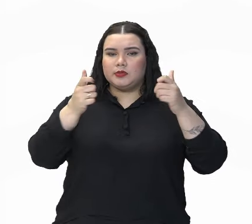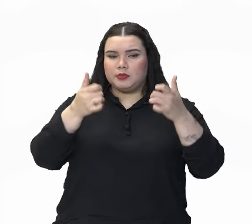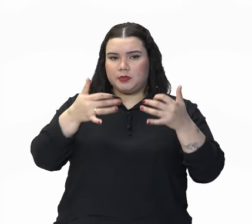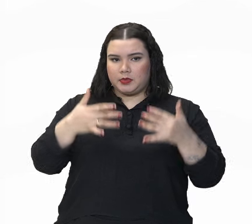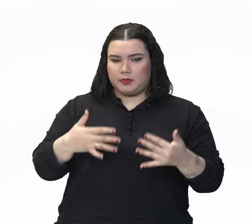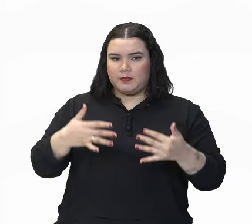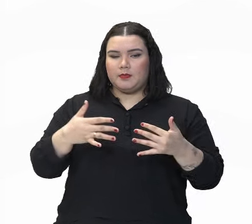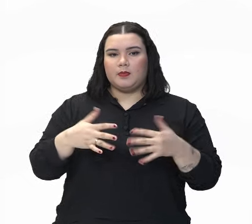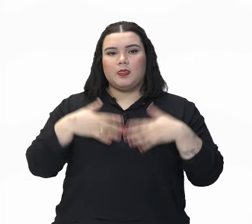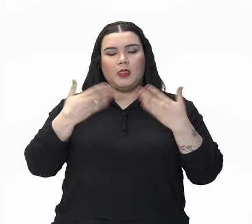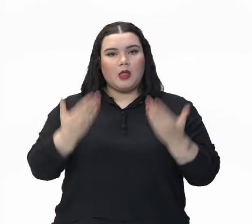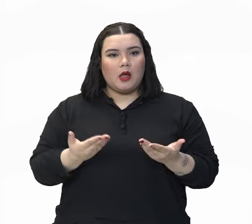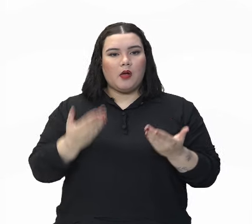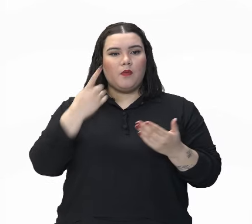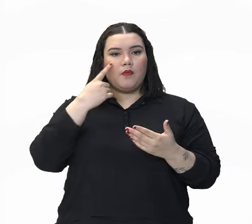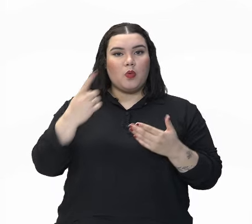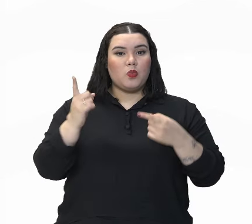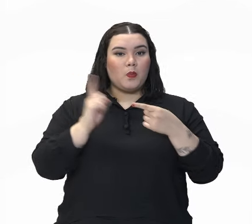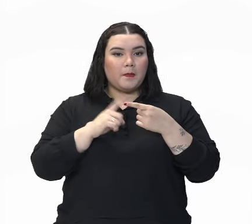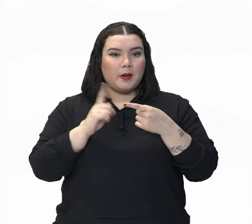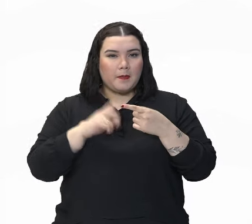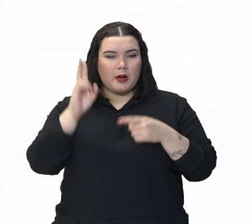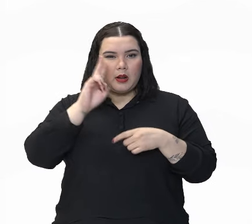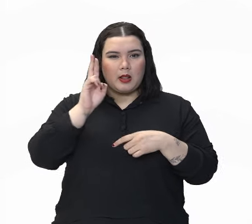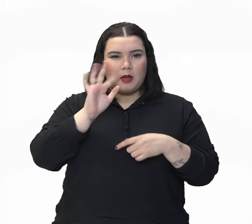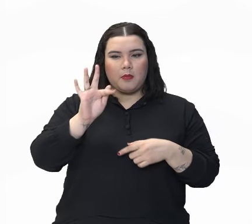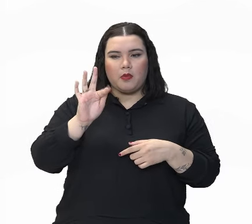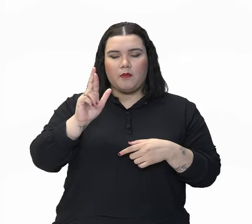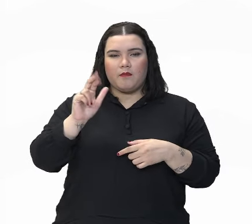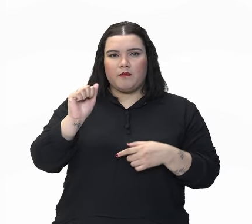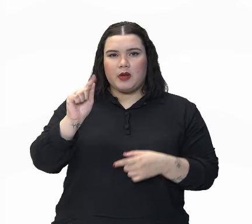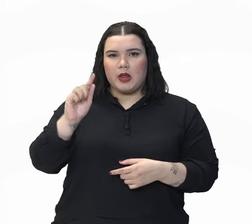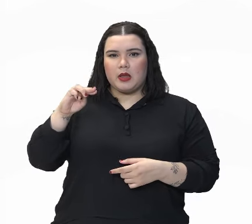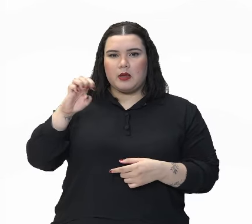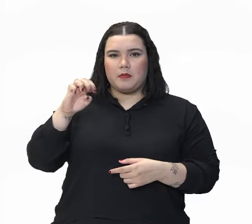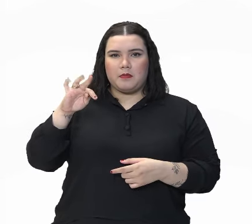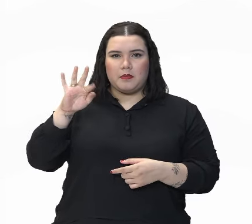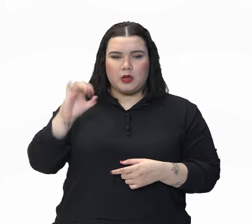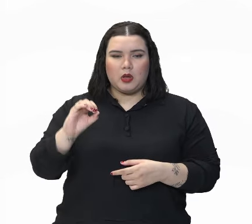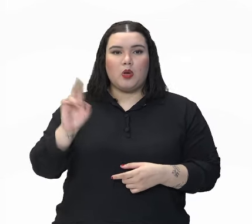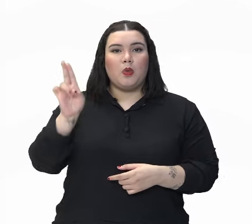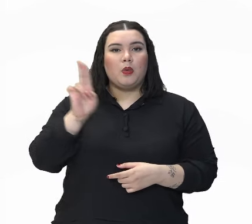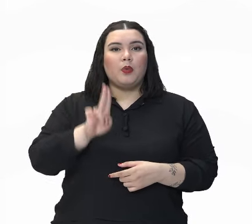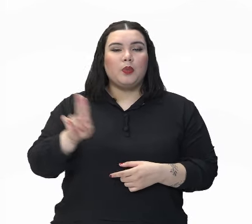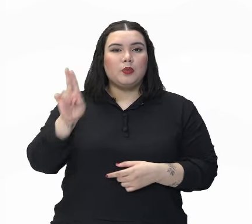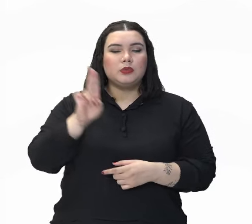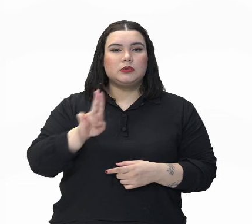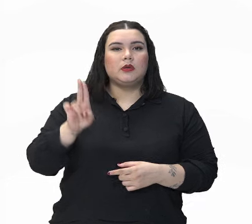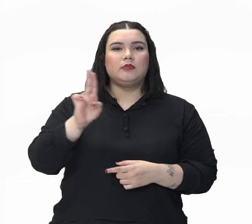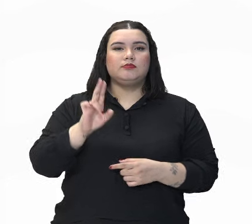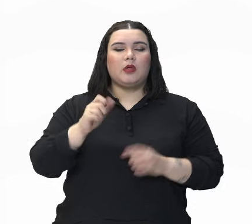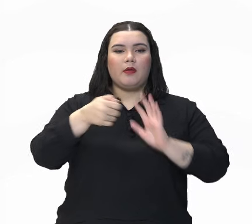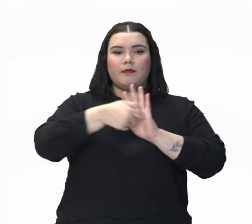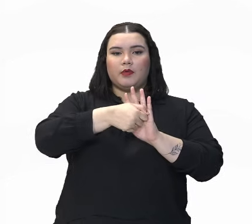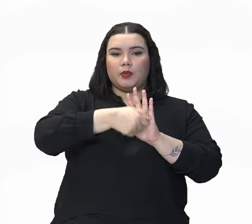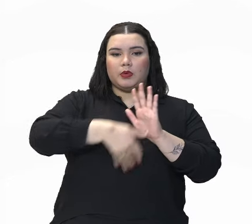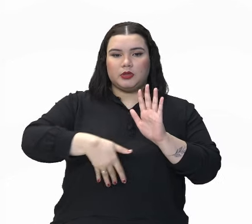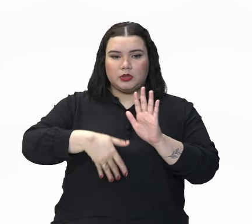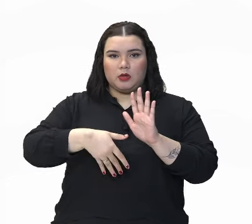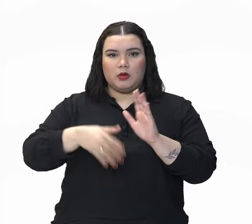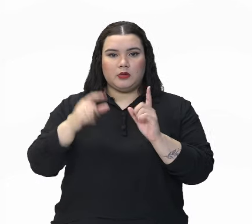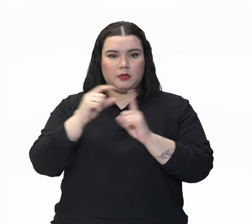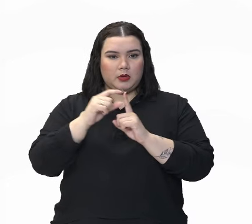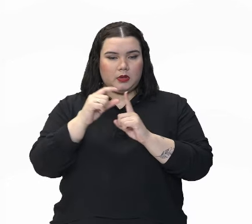vimos que lá, no primeiro fragmento, utilizou-se uma figura de linguagem.